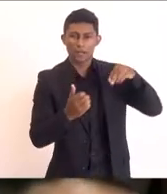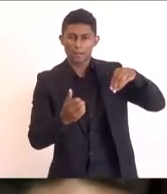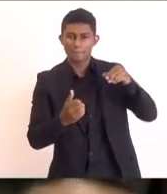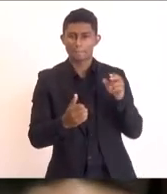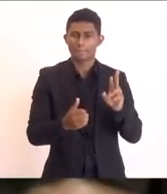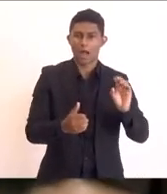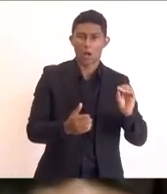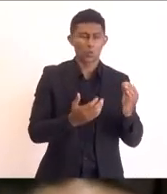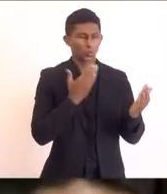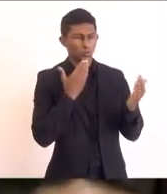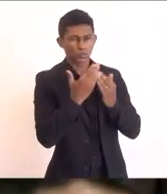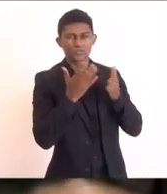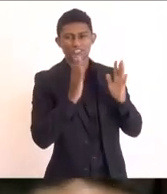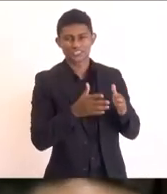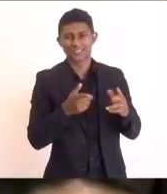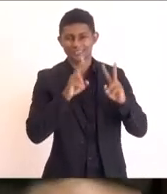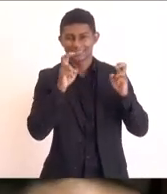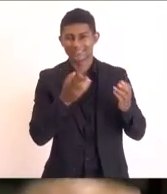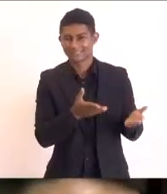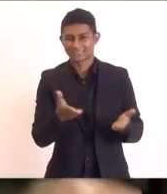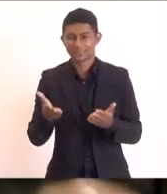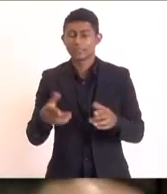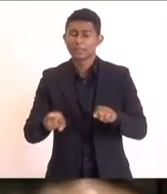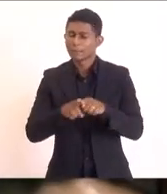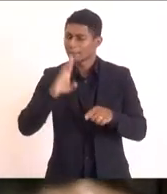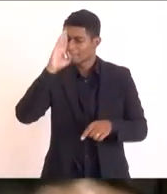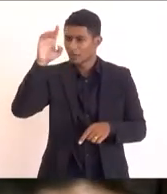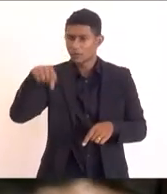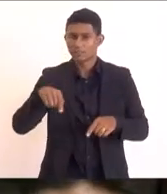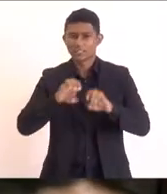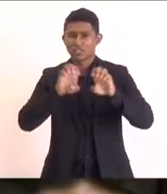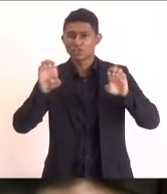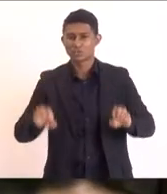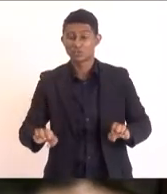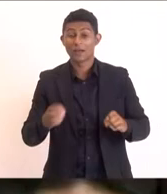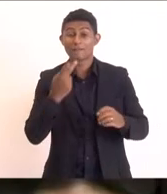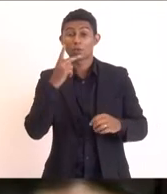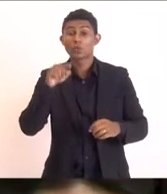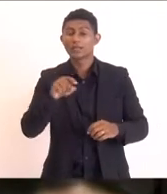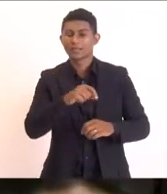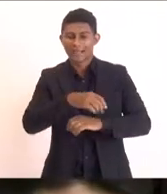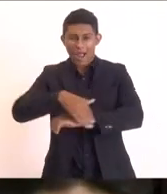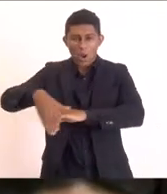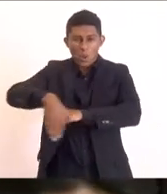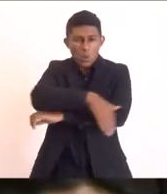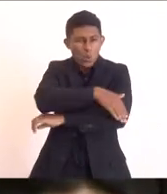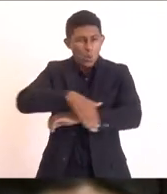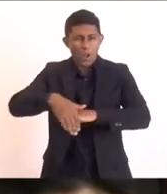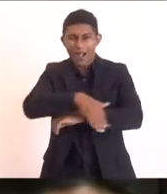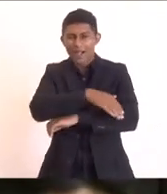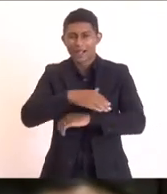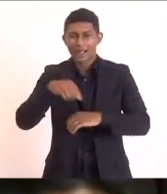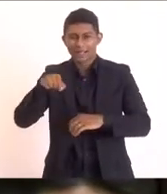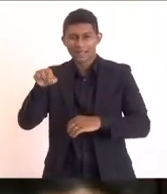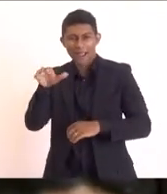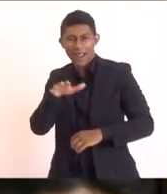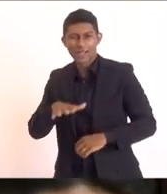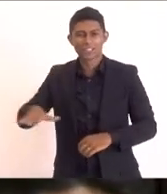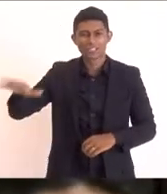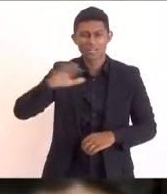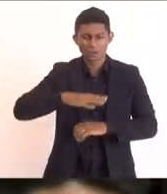e principalmente a questão de infraestrutura foi muito falado aqui das estradas hoje as estradas da nossa região estão muito